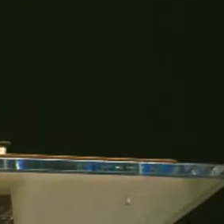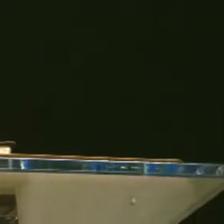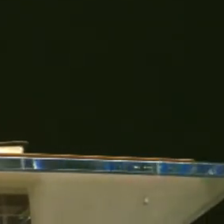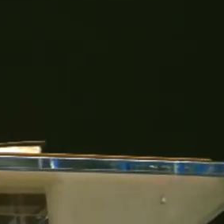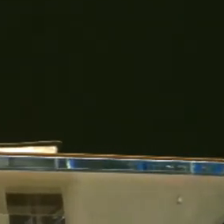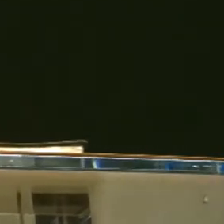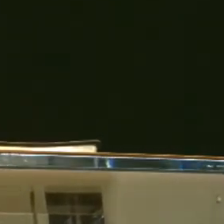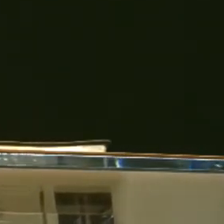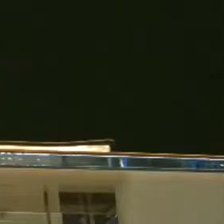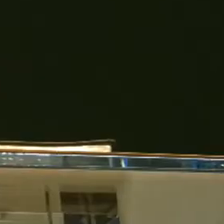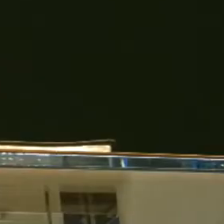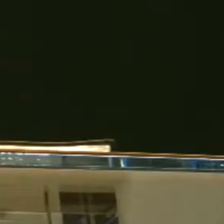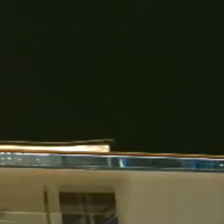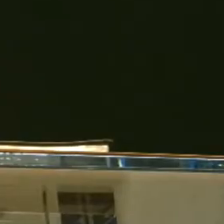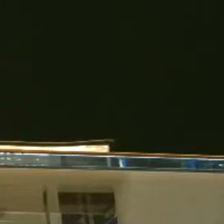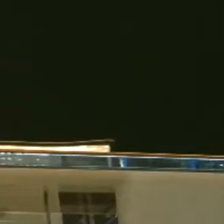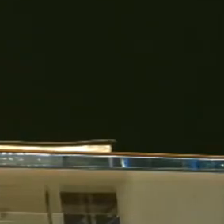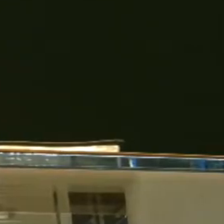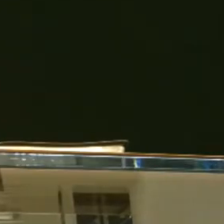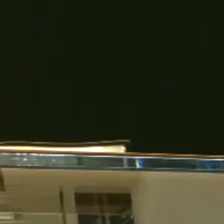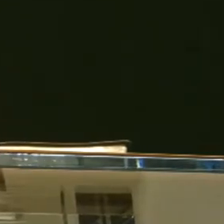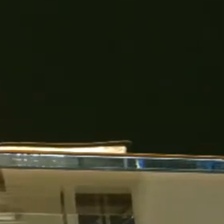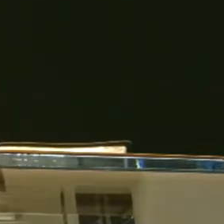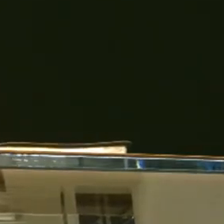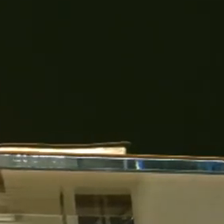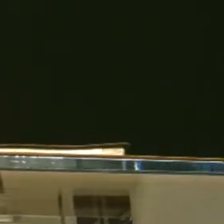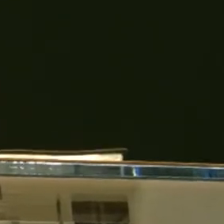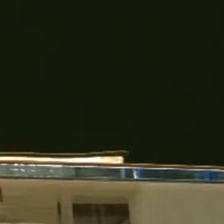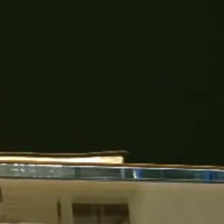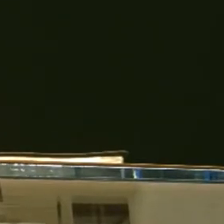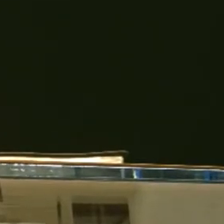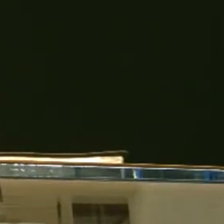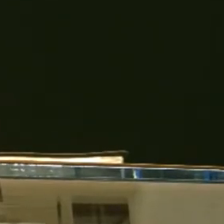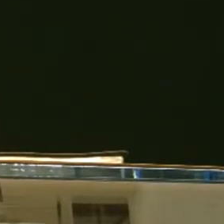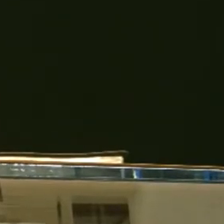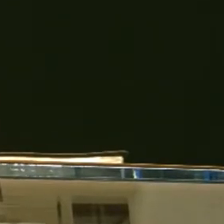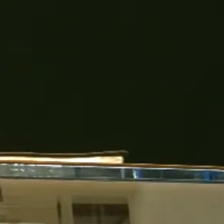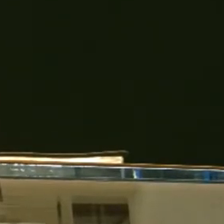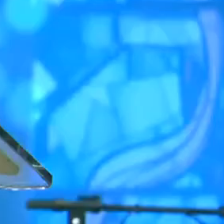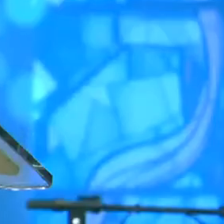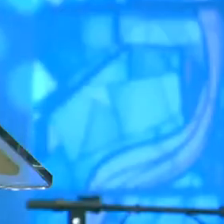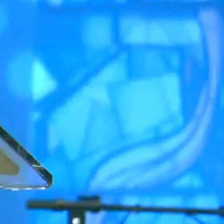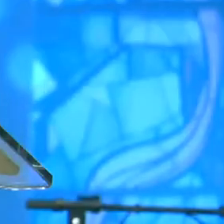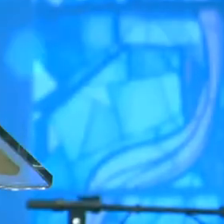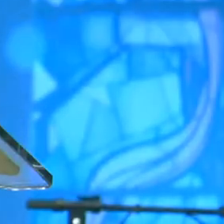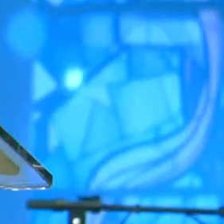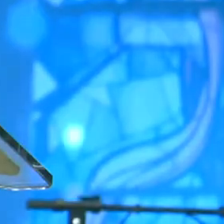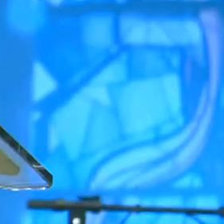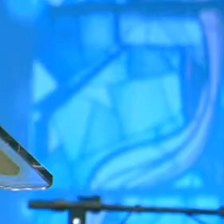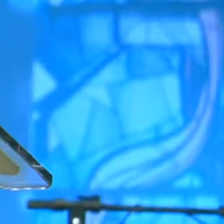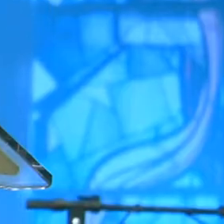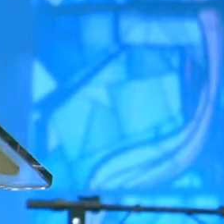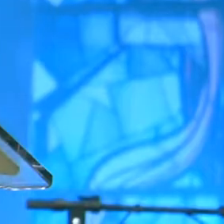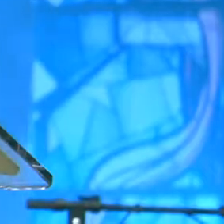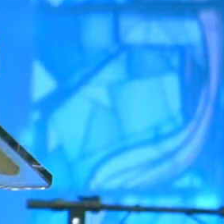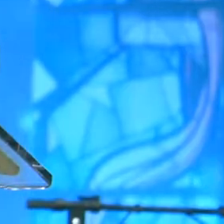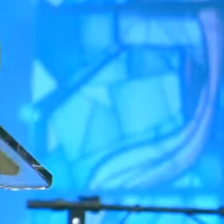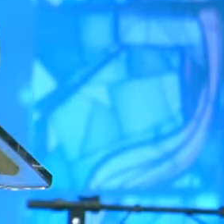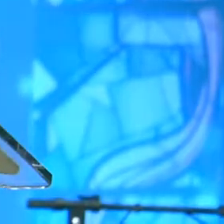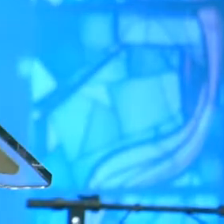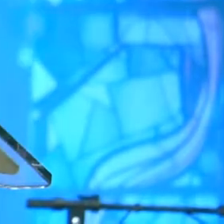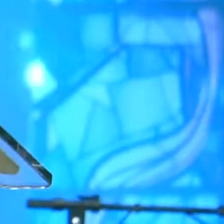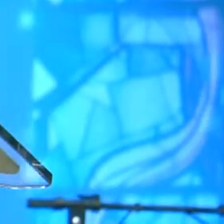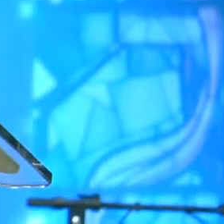estamos passando, mas também uma oportunidade de buscarmos ainda mais ao Senhor,